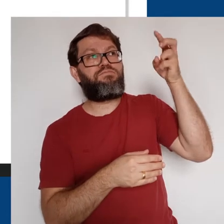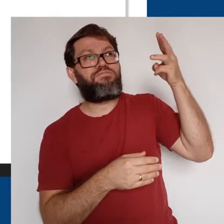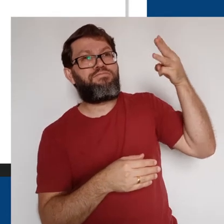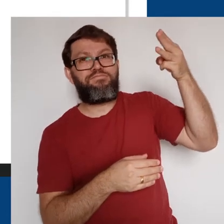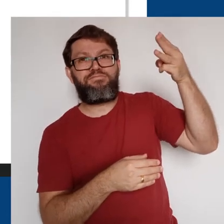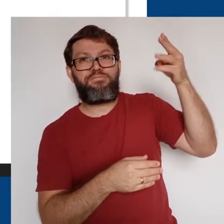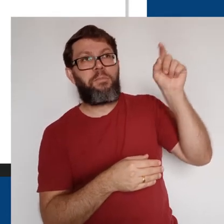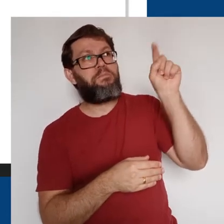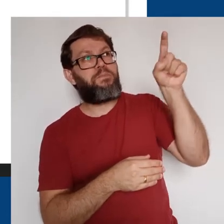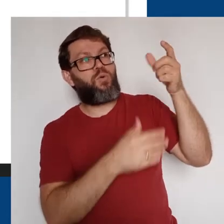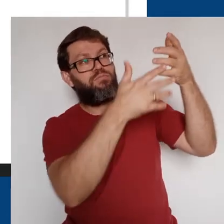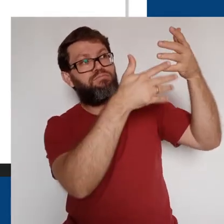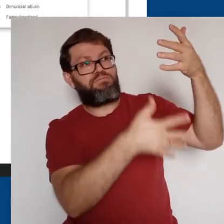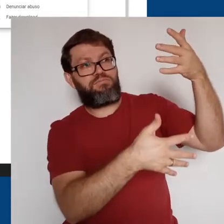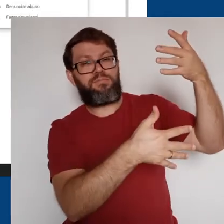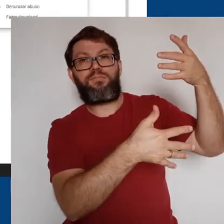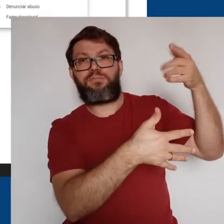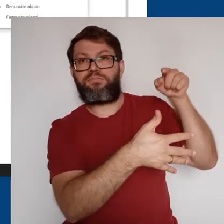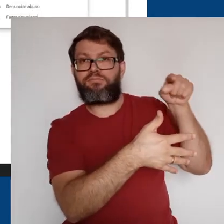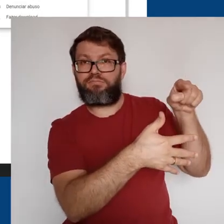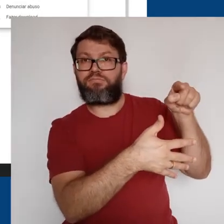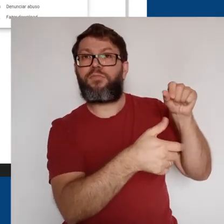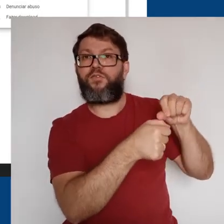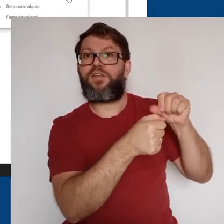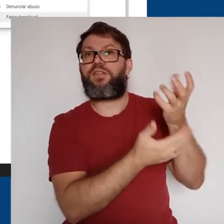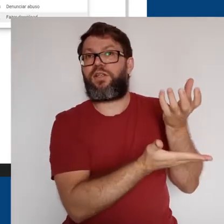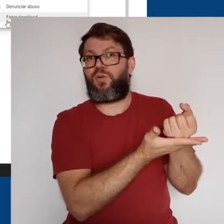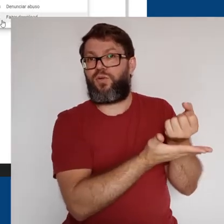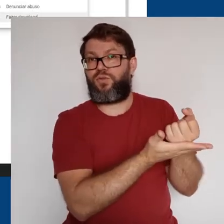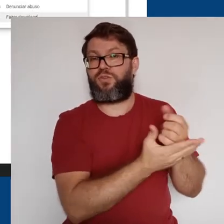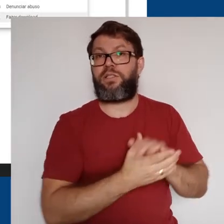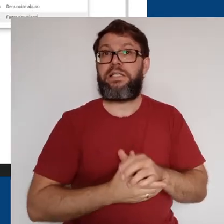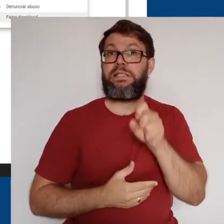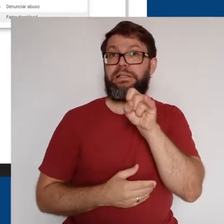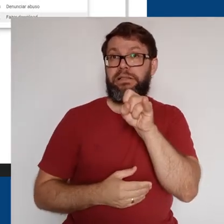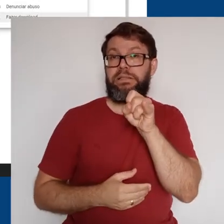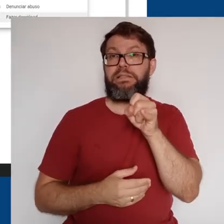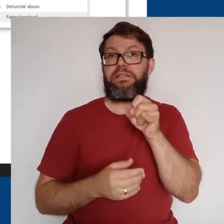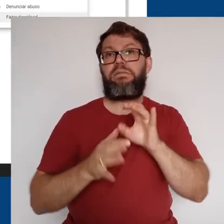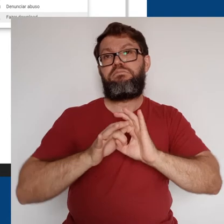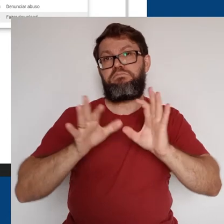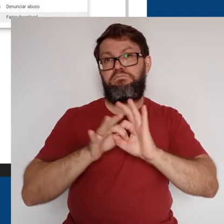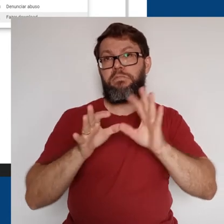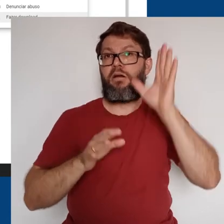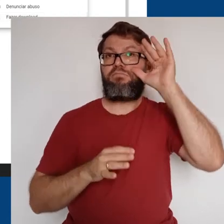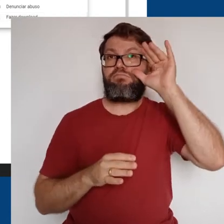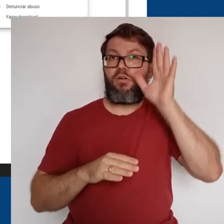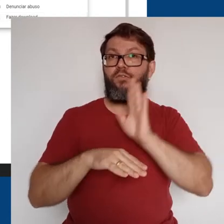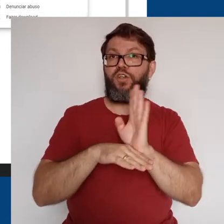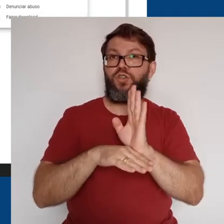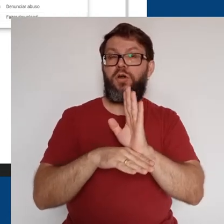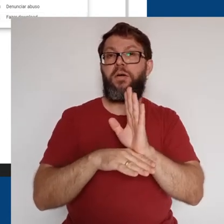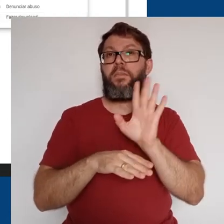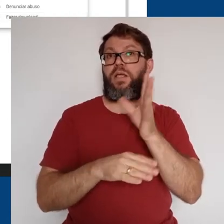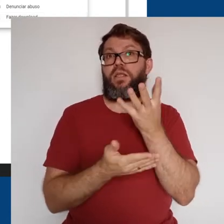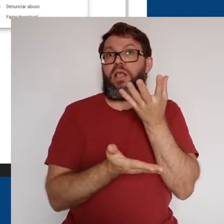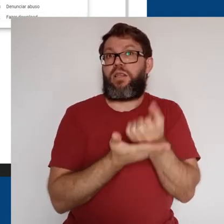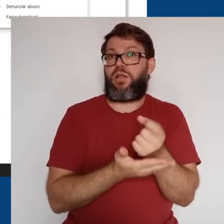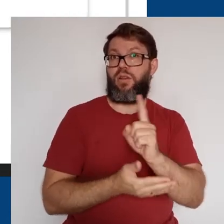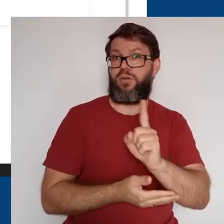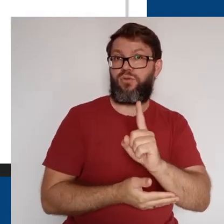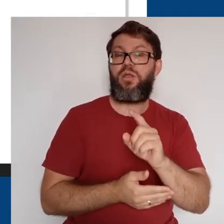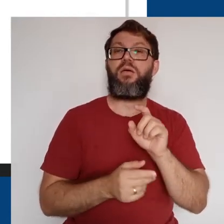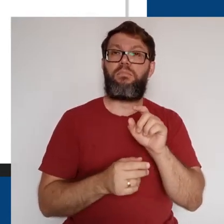de opções nos três pontos no canto superior direito. Se quiser disponibilizar a visualização dos vídeos